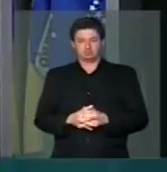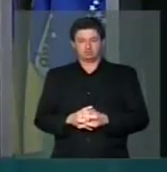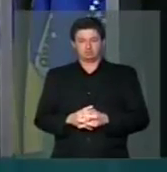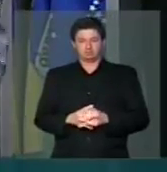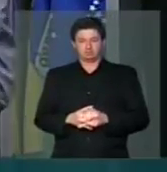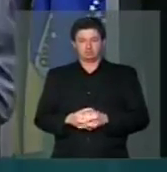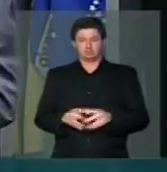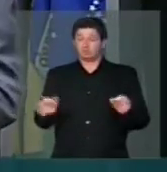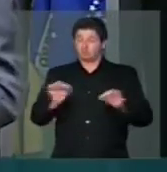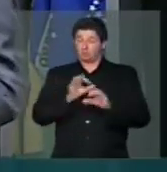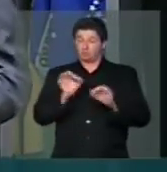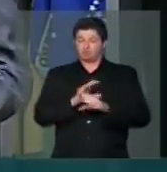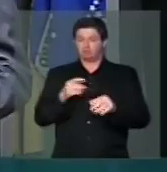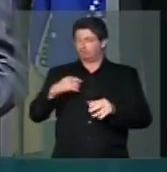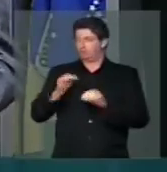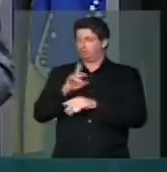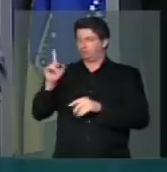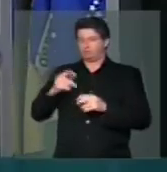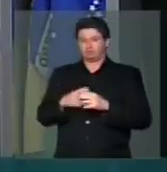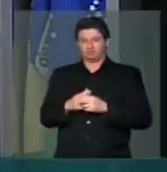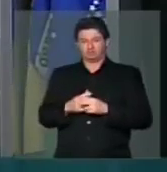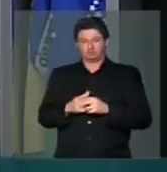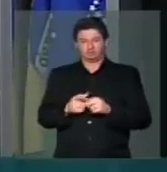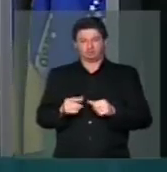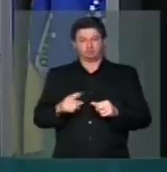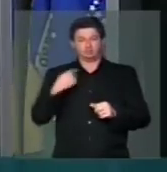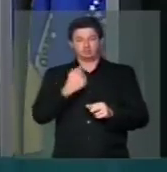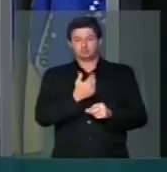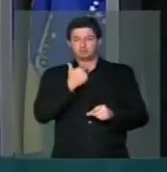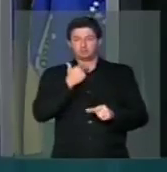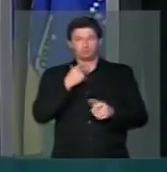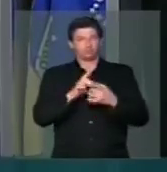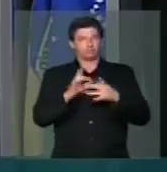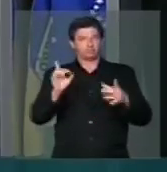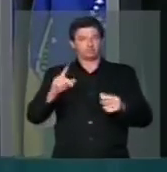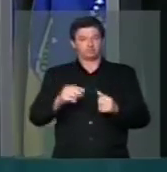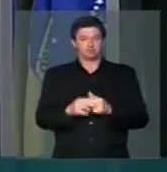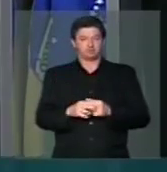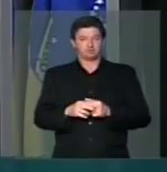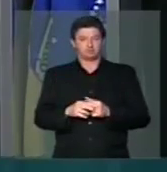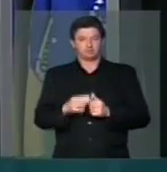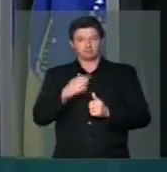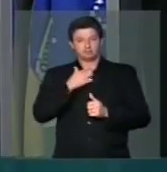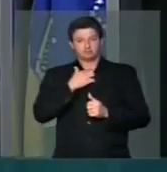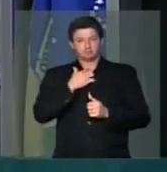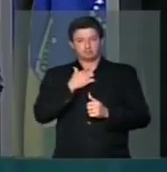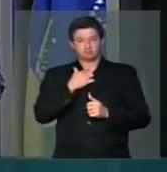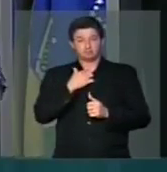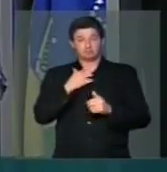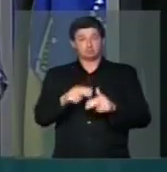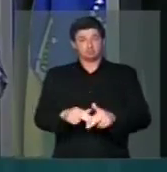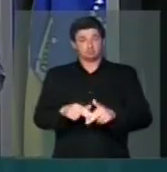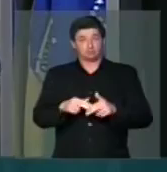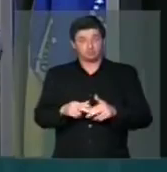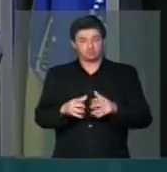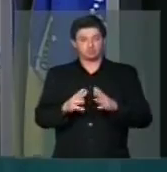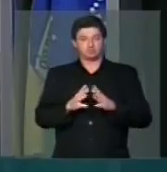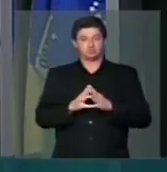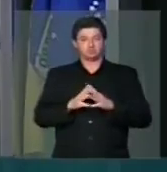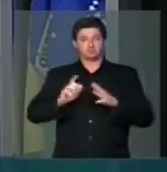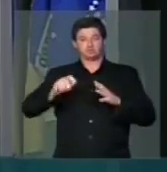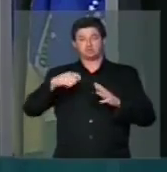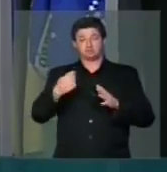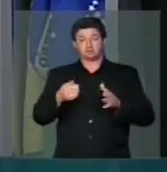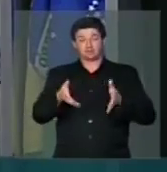nós não podemos permitir. Vou concluir, favor, deputado. Que nós não podemos permitir. Portanto, quem